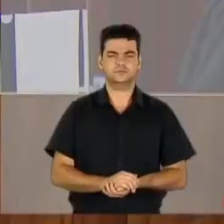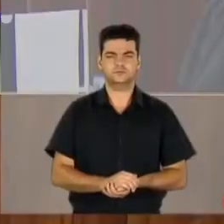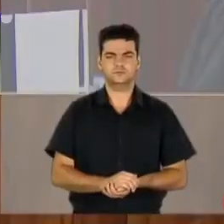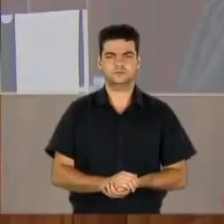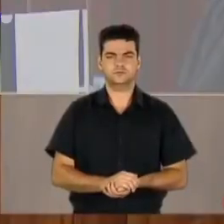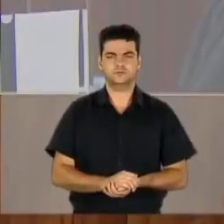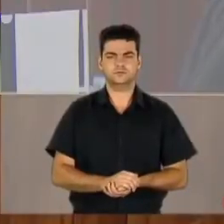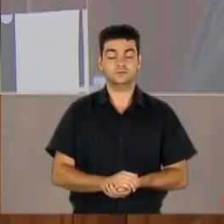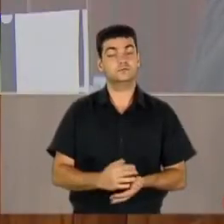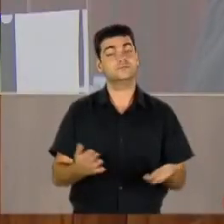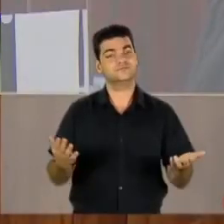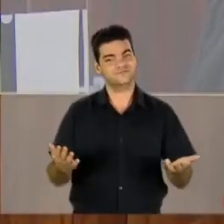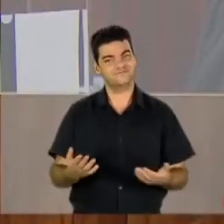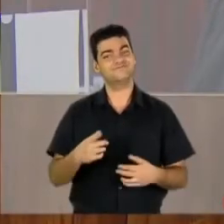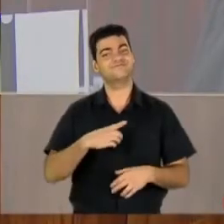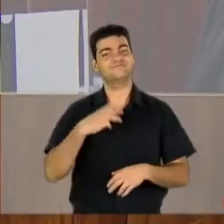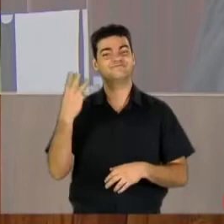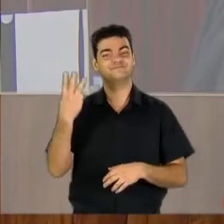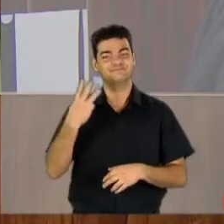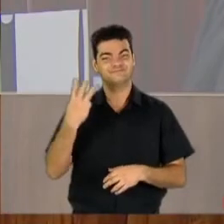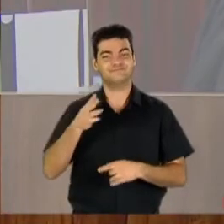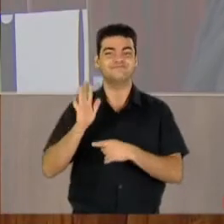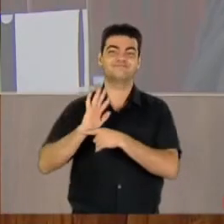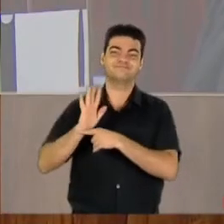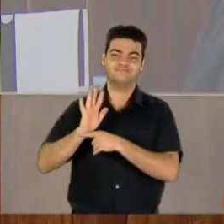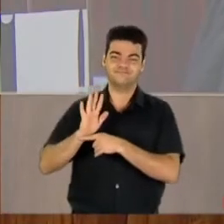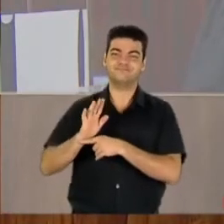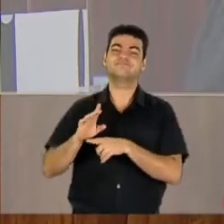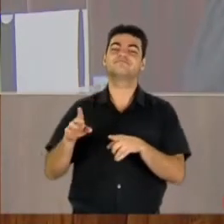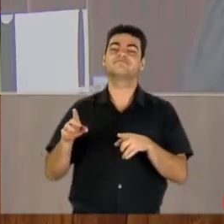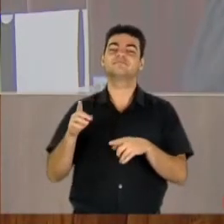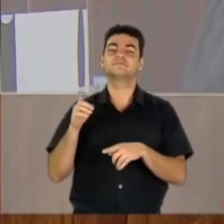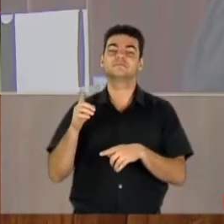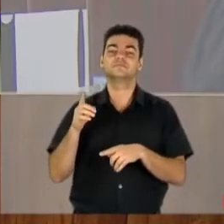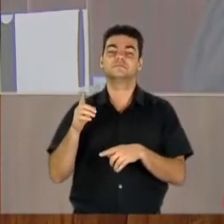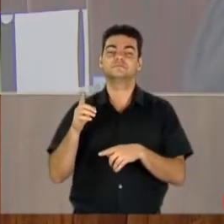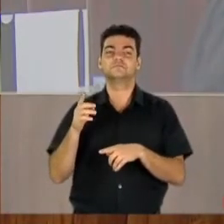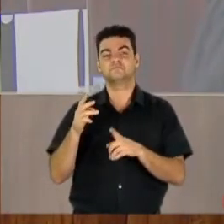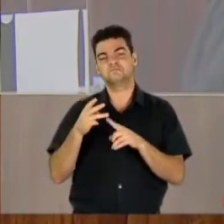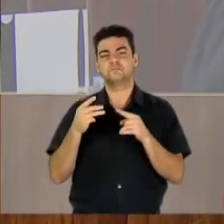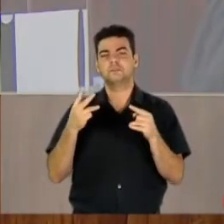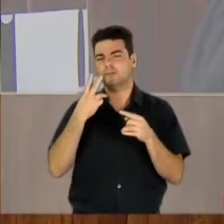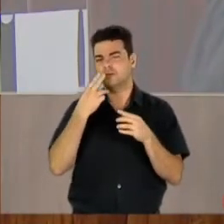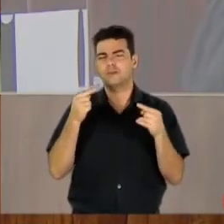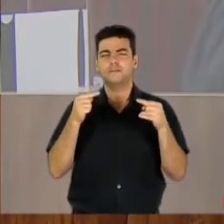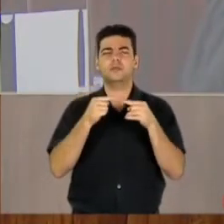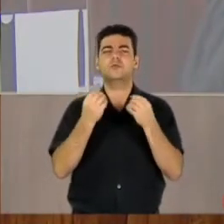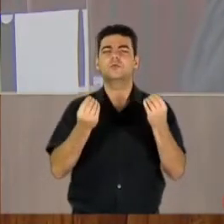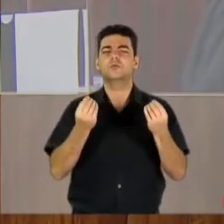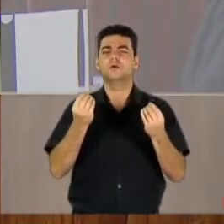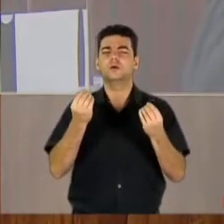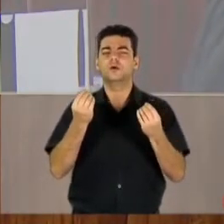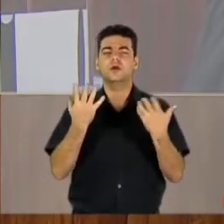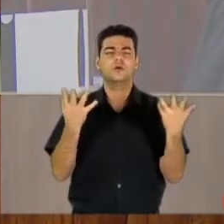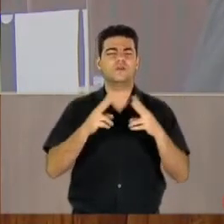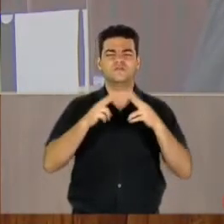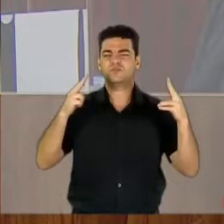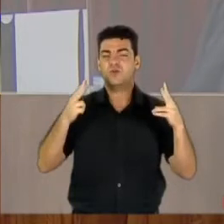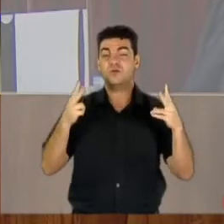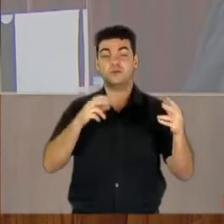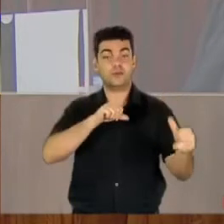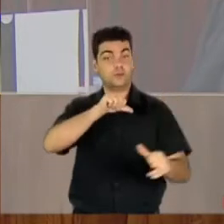E finalmente o terceiro vídeo, que é um vídeo que retrata a revolução digital e as